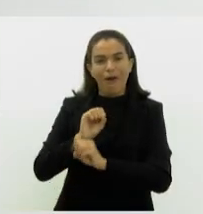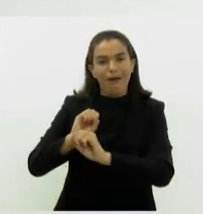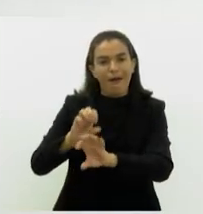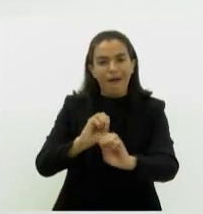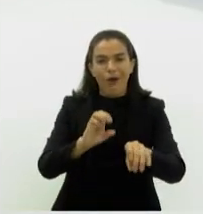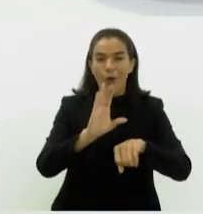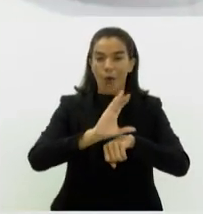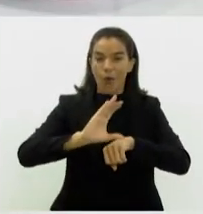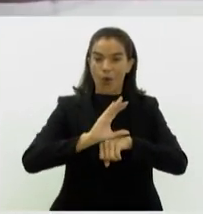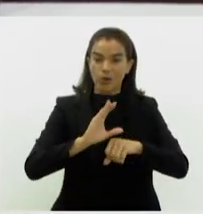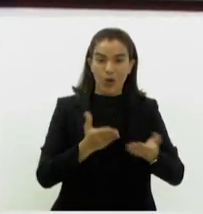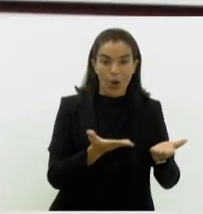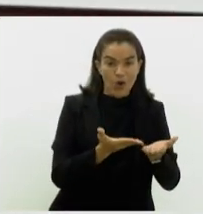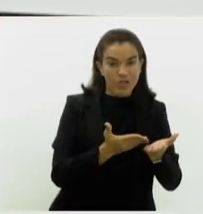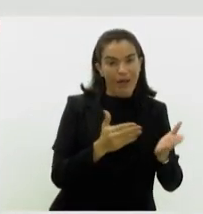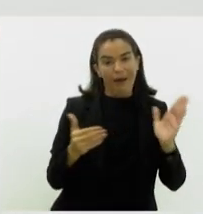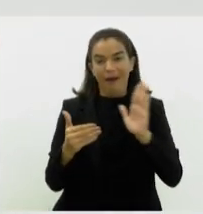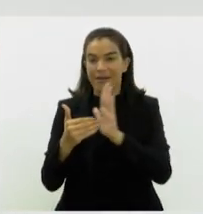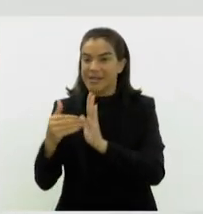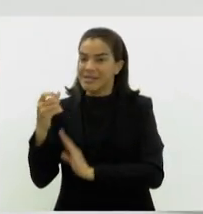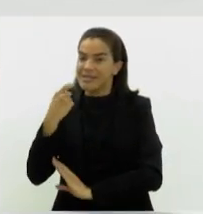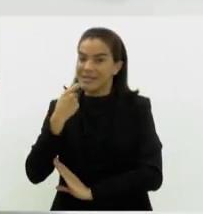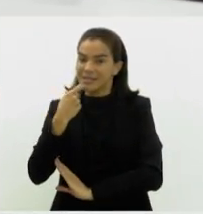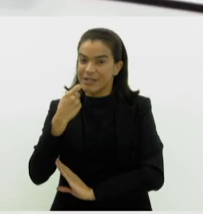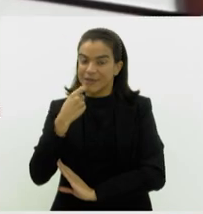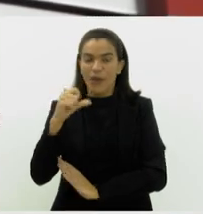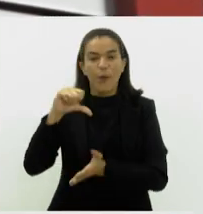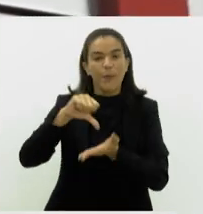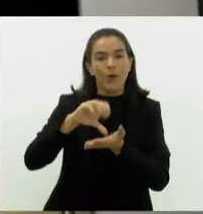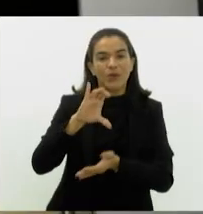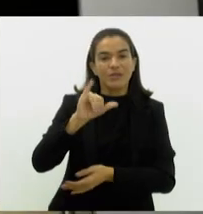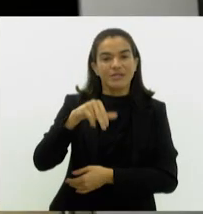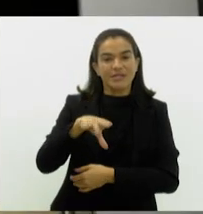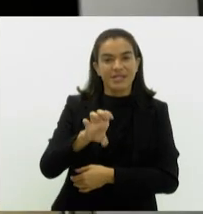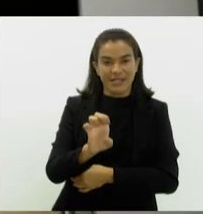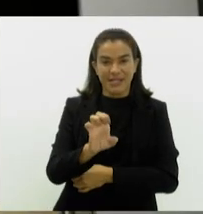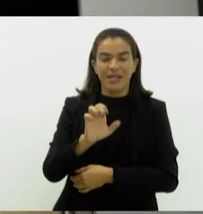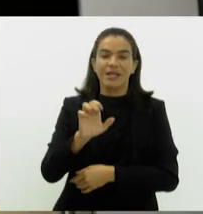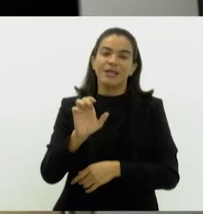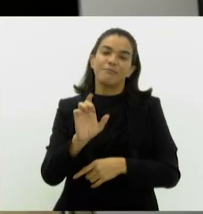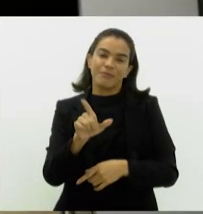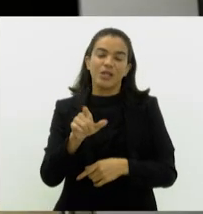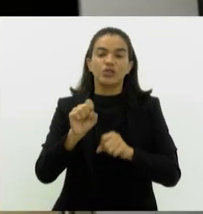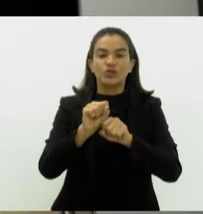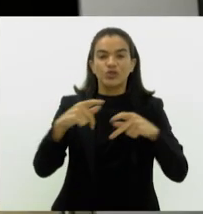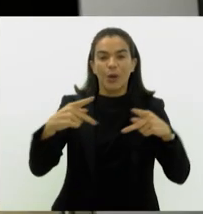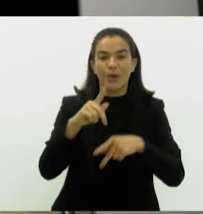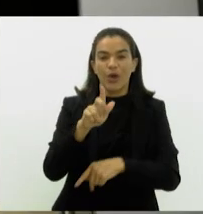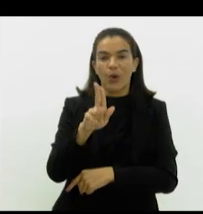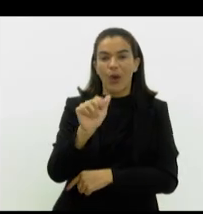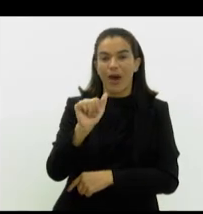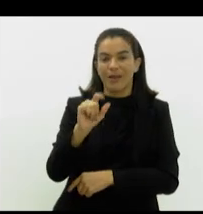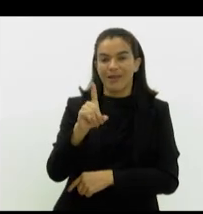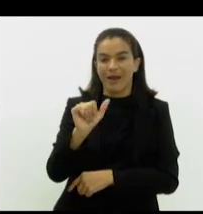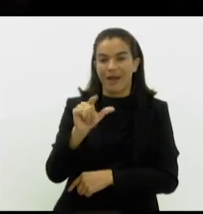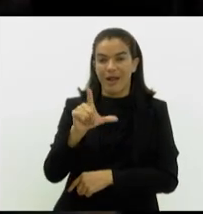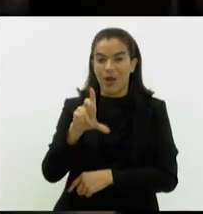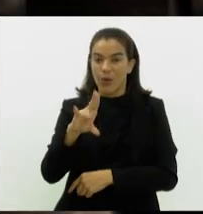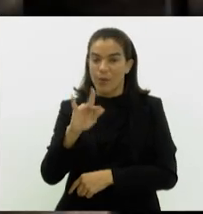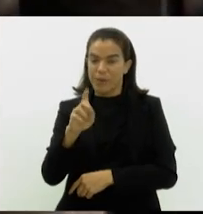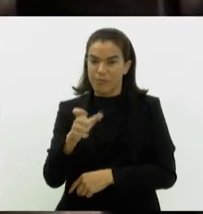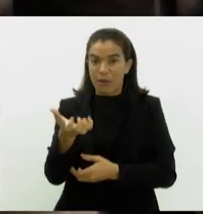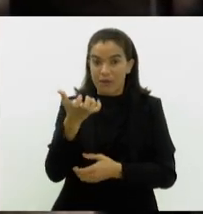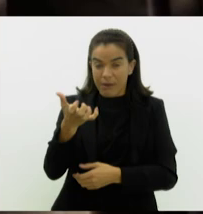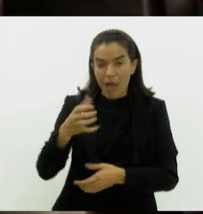gratuito de hoje até sexta-feira no Ponto Cine em Guadalupe. Quem quiser entender melhor as nuances e técnicas da crítica de cinema,